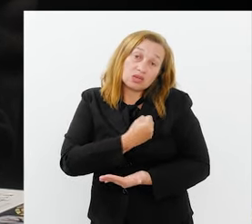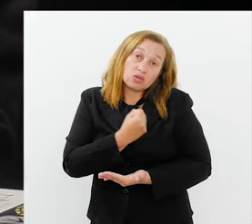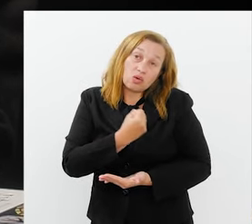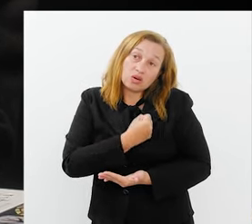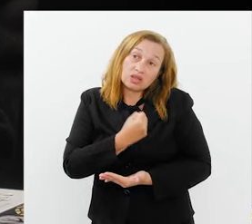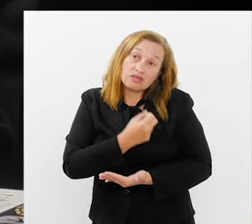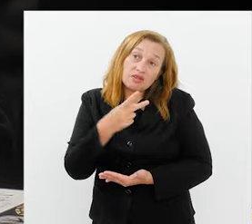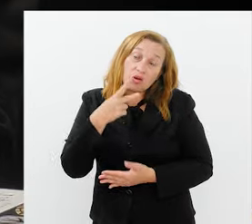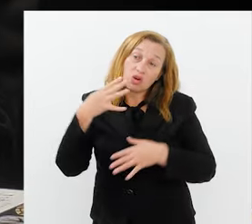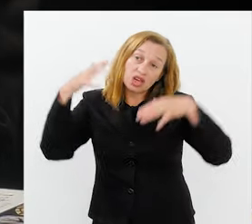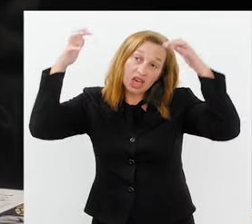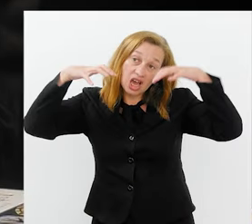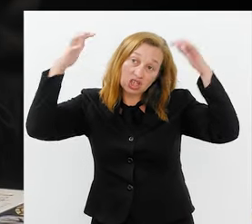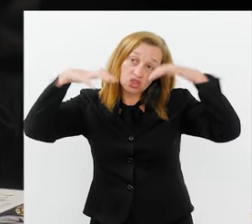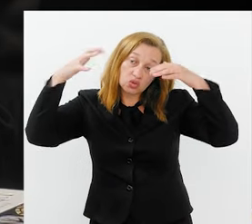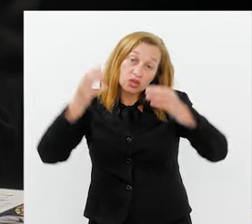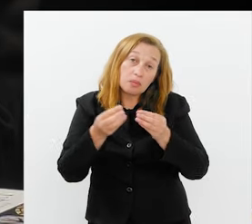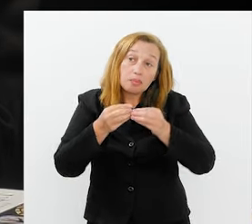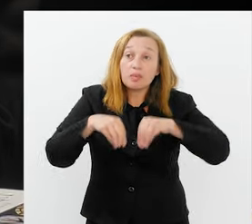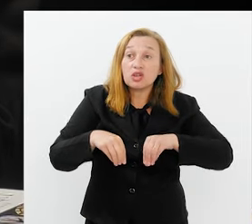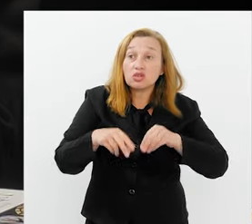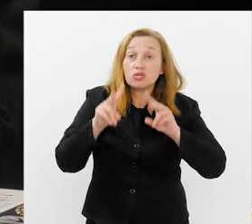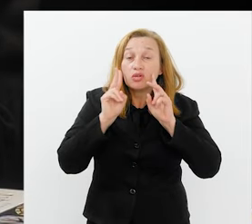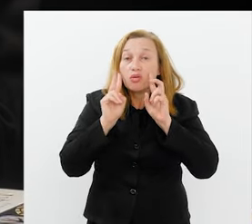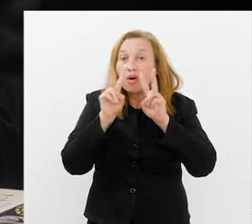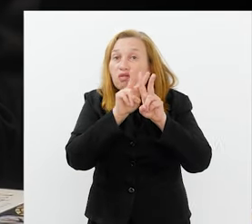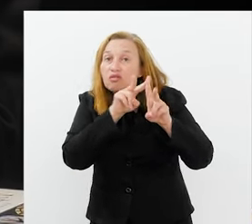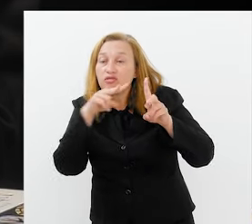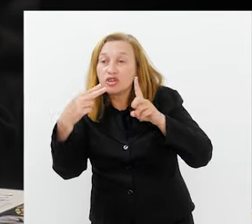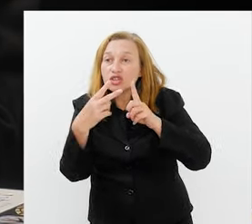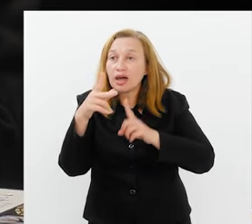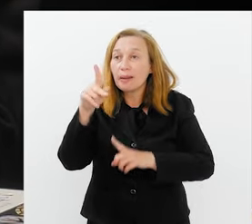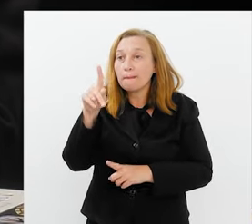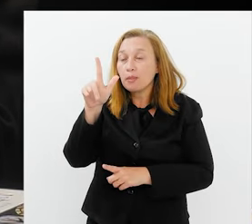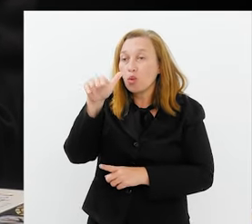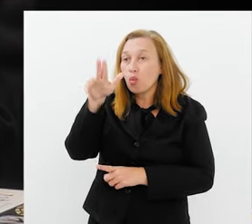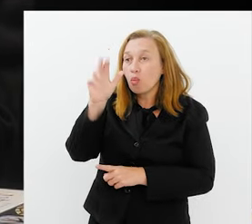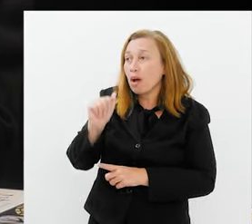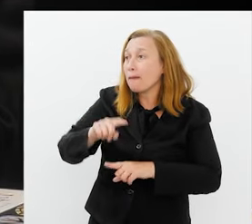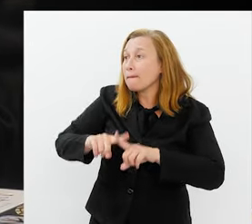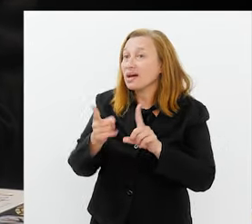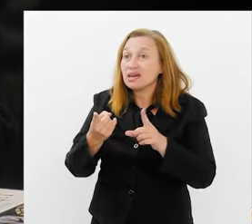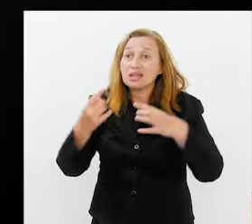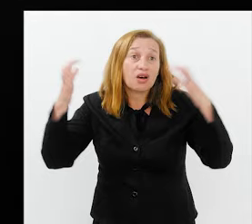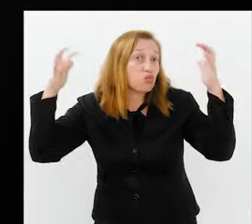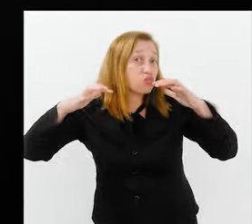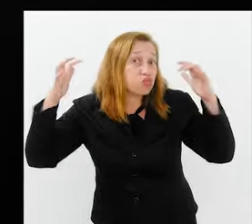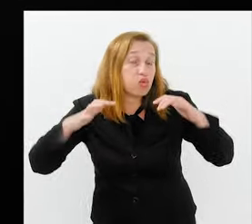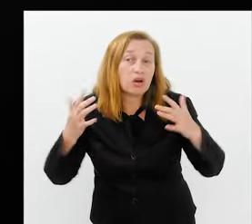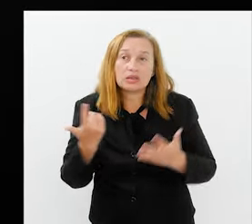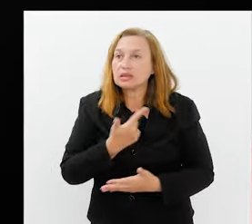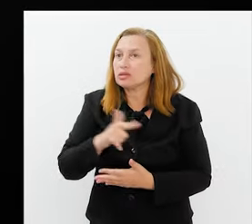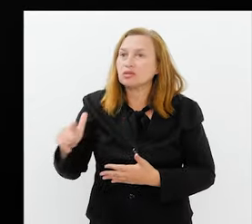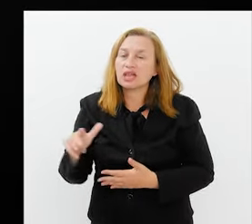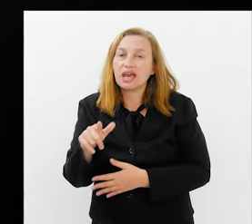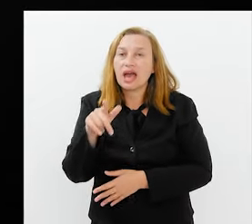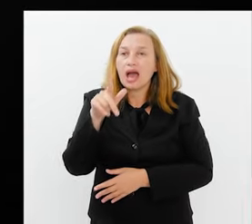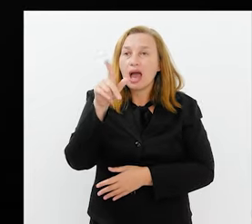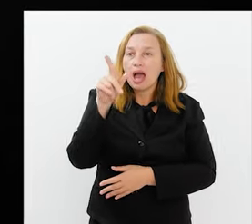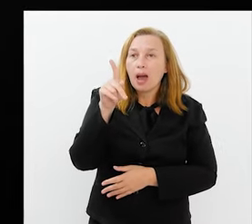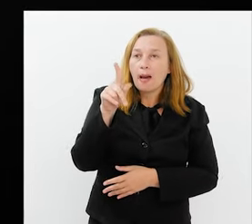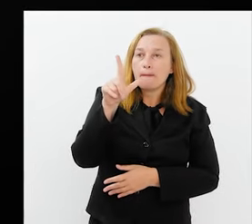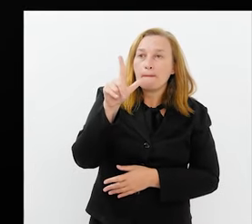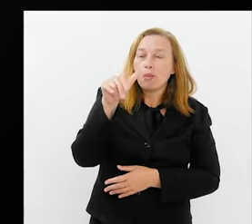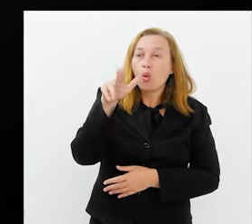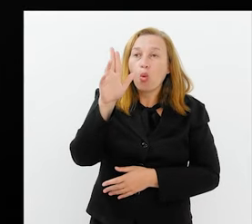prejudicou a visualização das plumas. Mas estava chovendo. Então, se você não tem a pluma